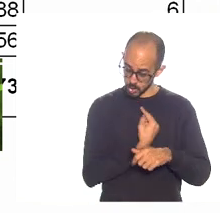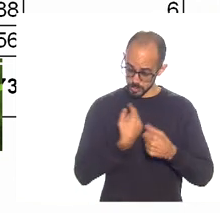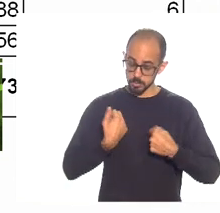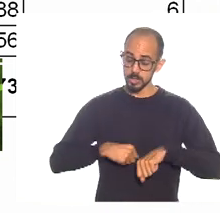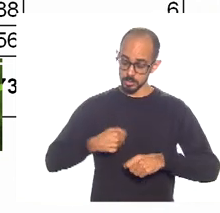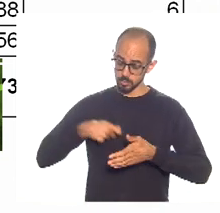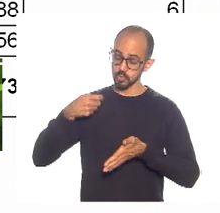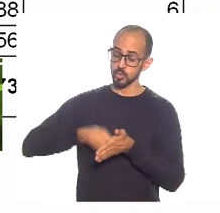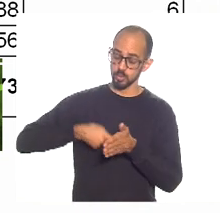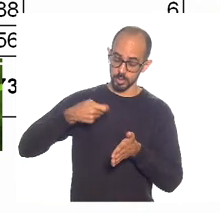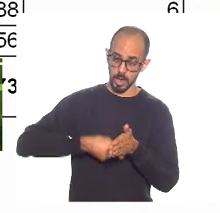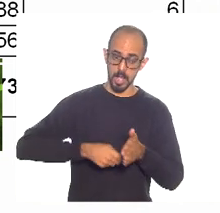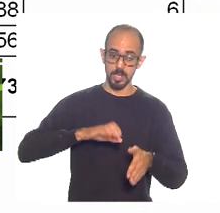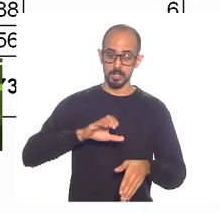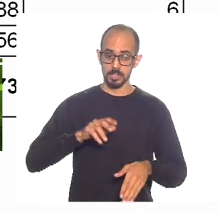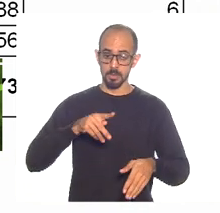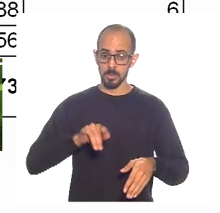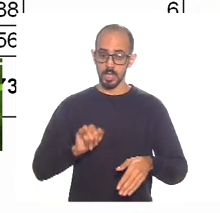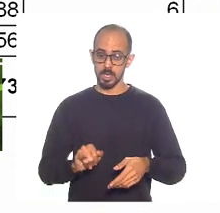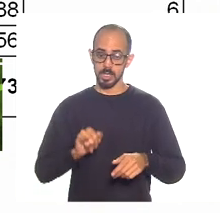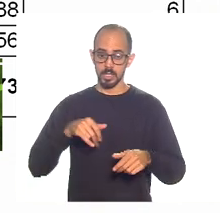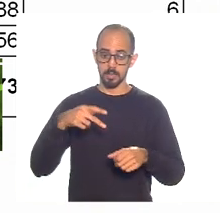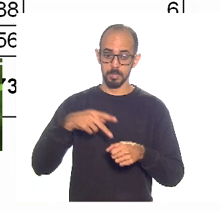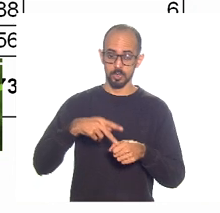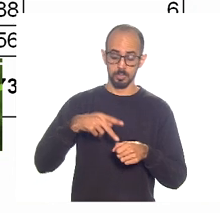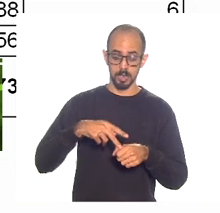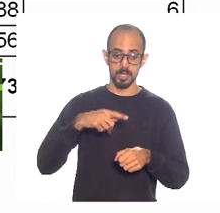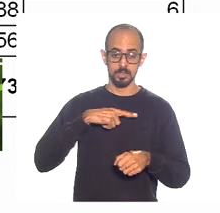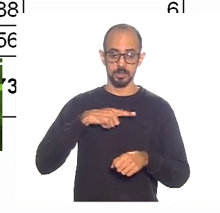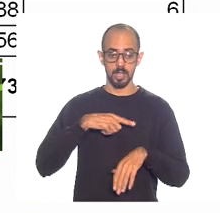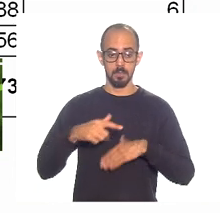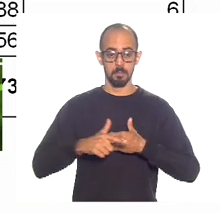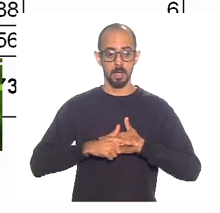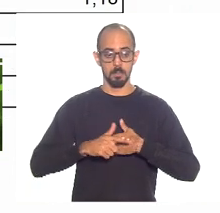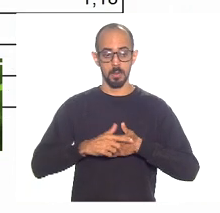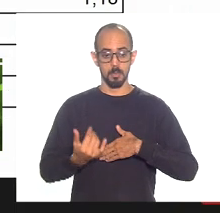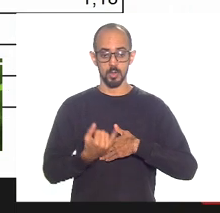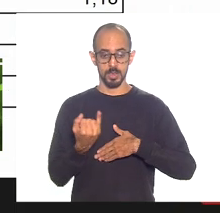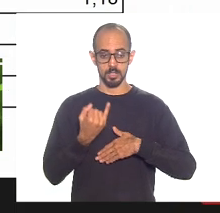Petrobras também cumpre um papel importante nisso. Pode, Henrique.